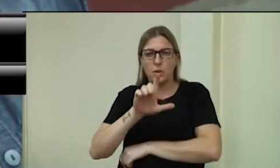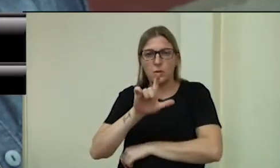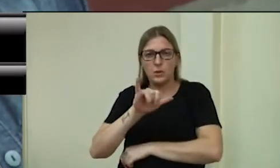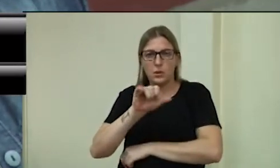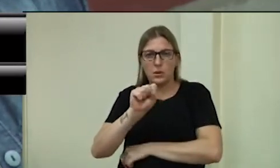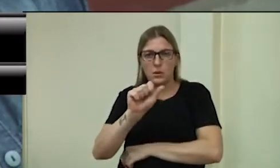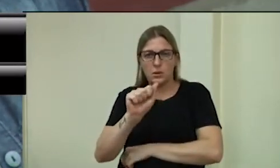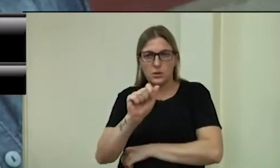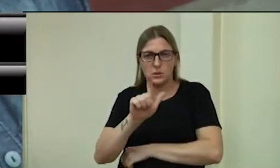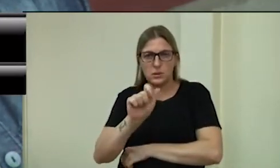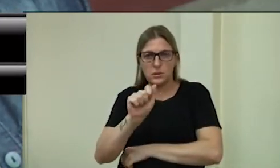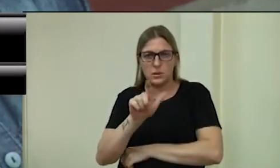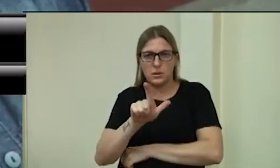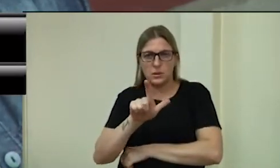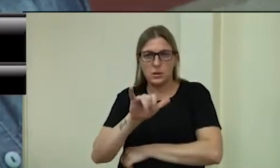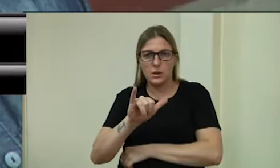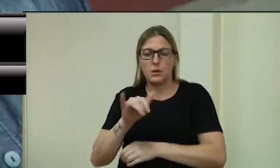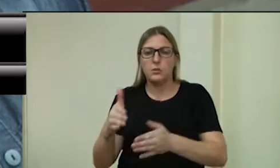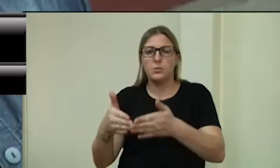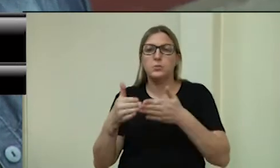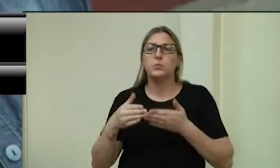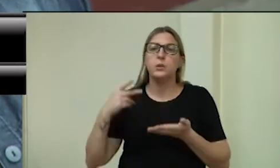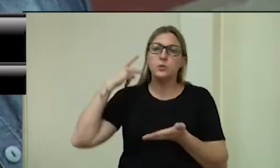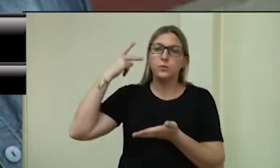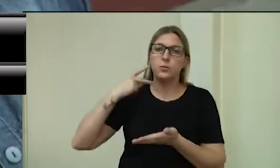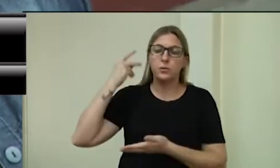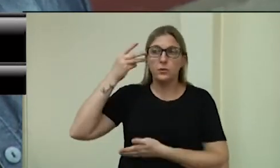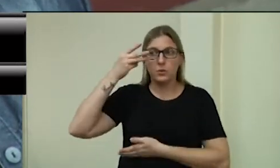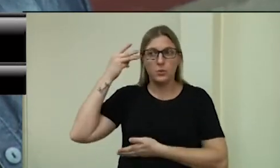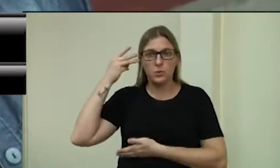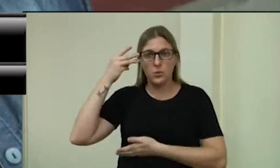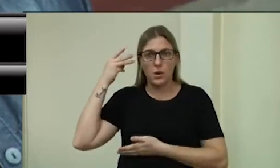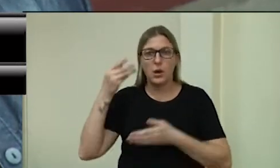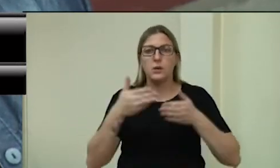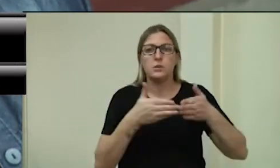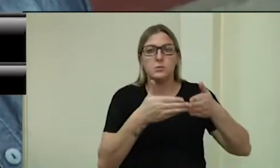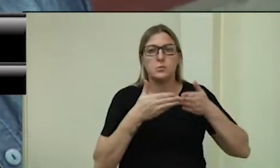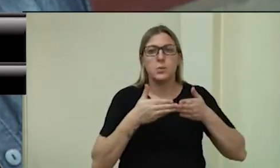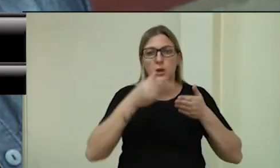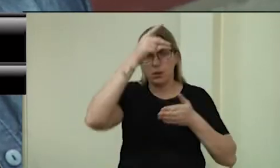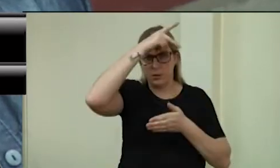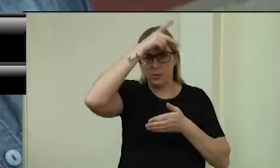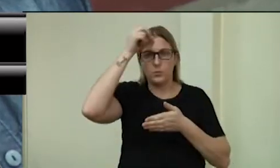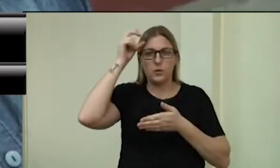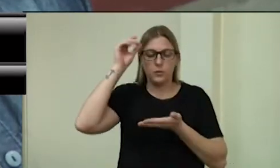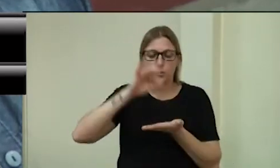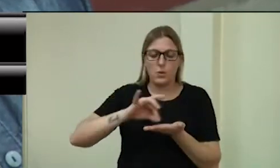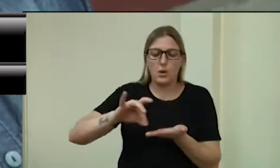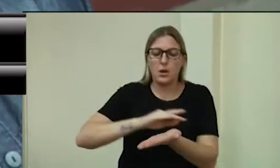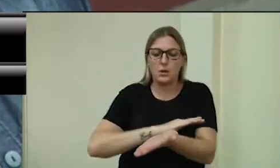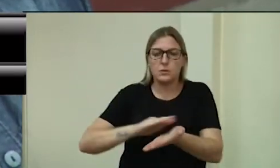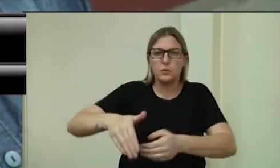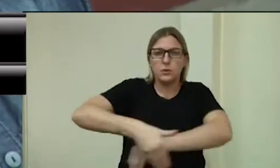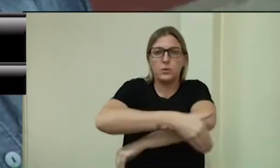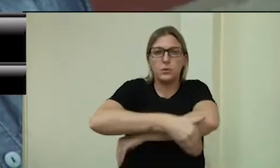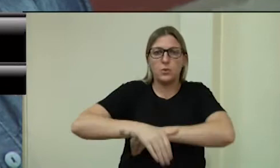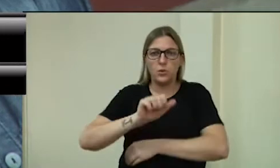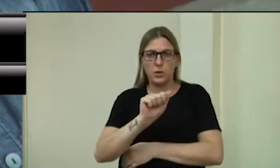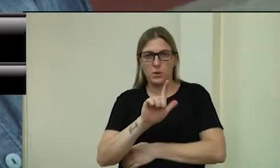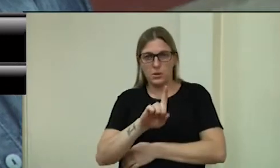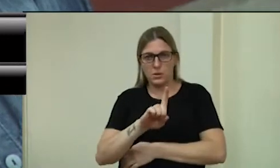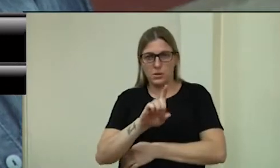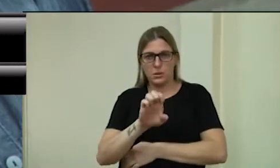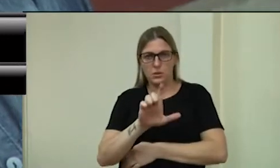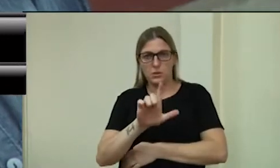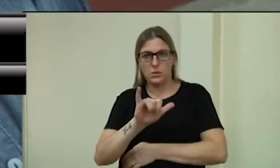providências do vereador Wallace Soares. Solicita aos órgãos competentes asfaltamento da rua Adélia Zambonato, em toda